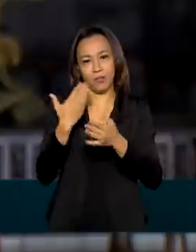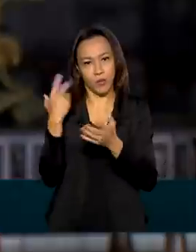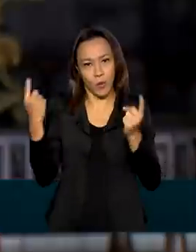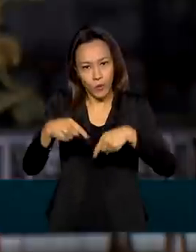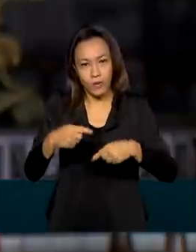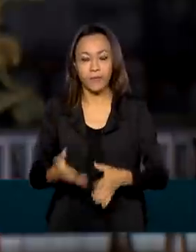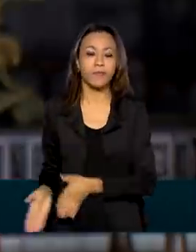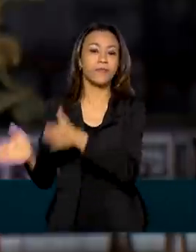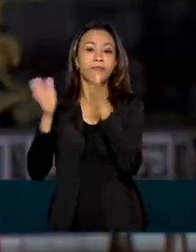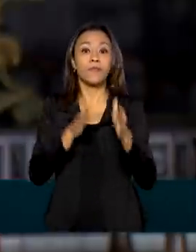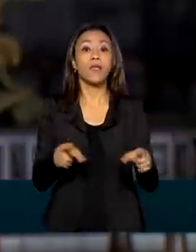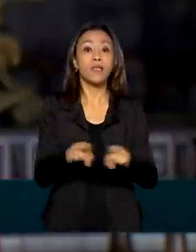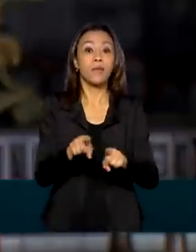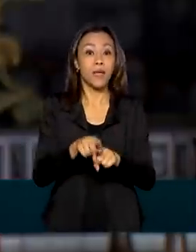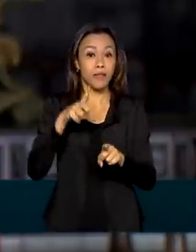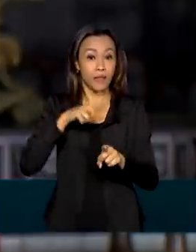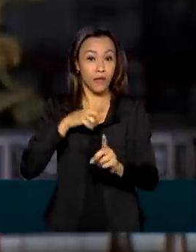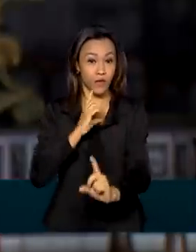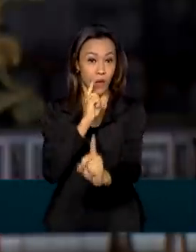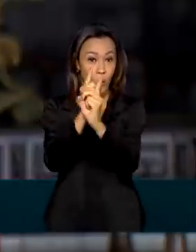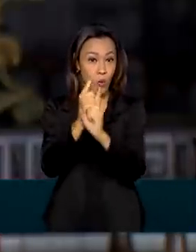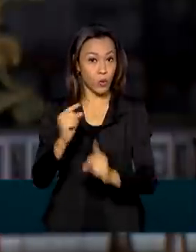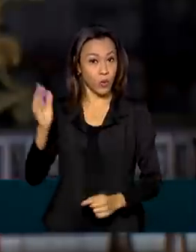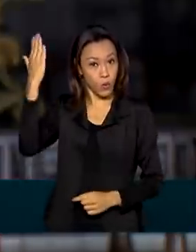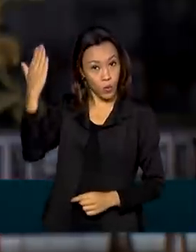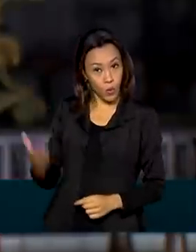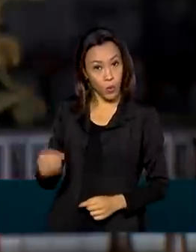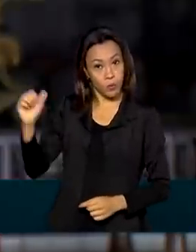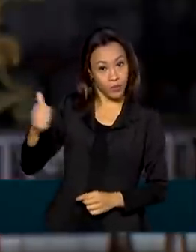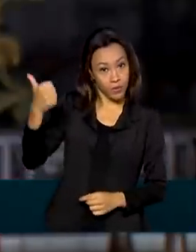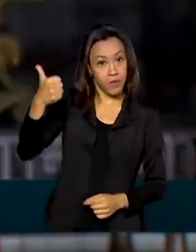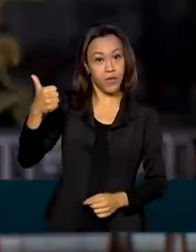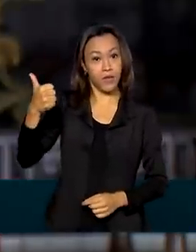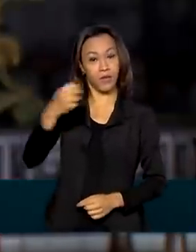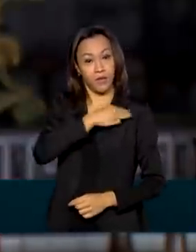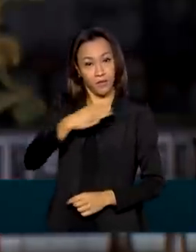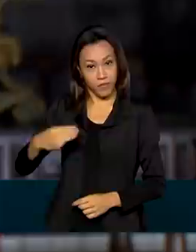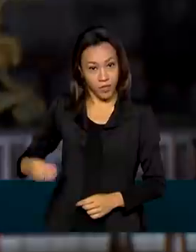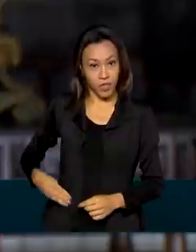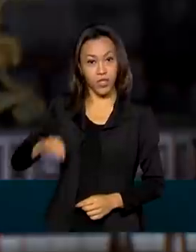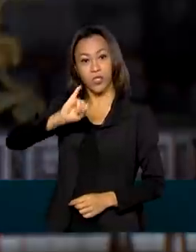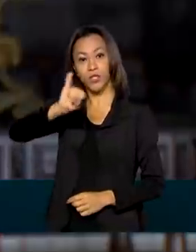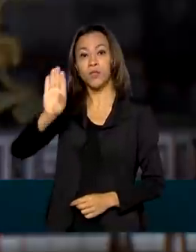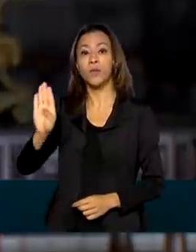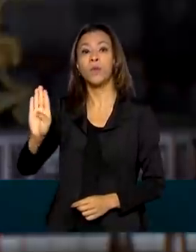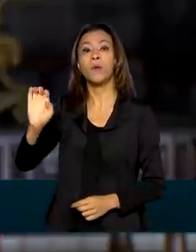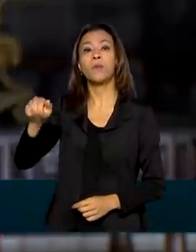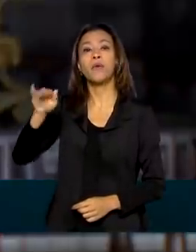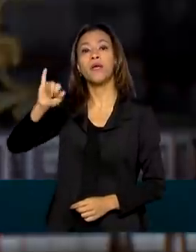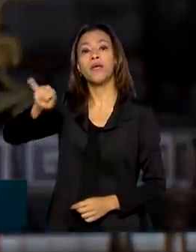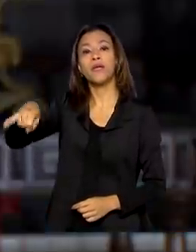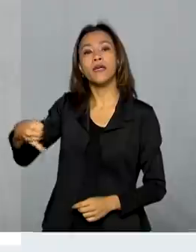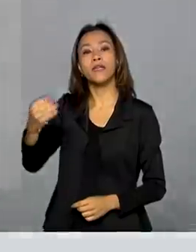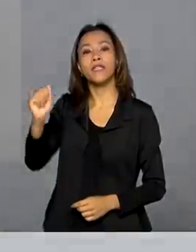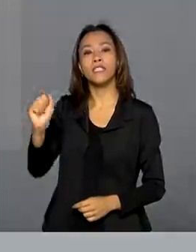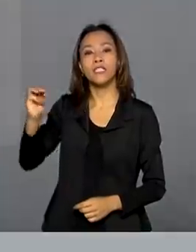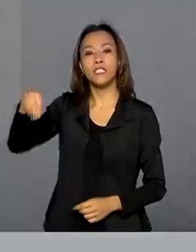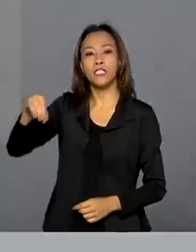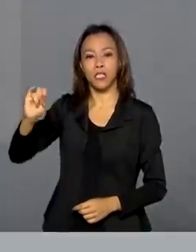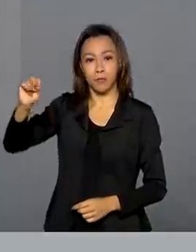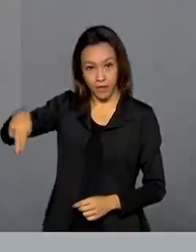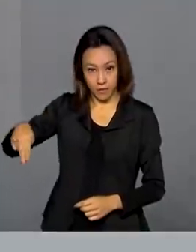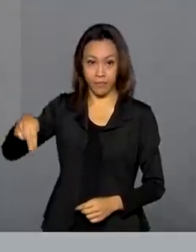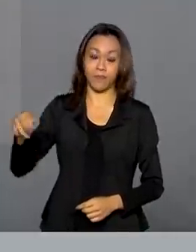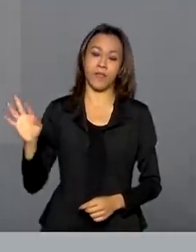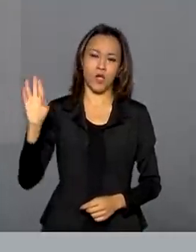teve um encontro com o primeiro-ministro de Israel, Benjamin Netanyahu, e com autoridades do Ministério da Saúde do